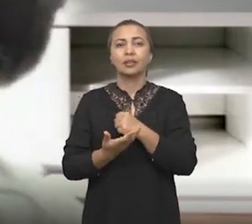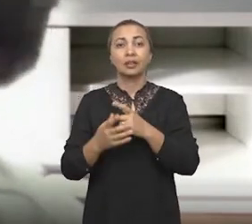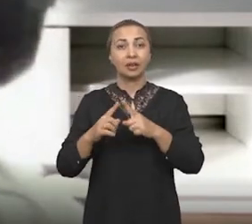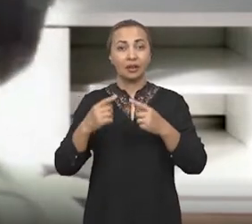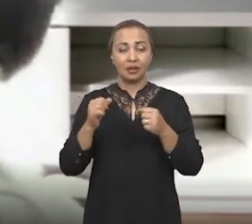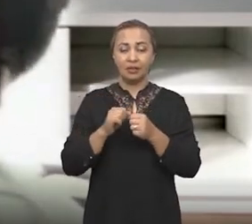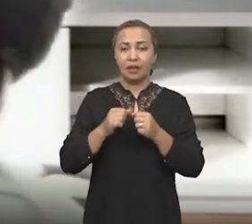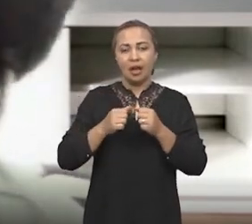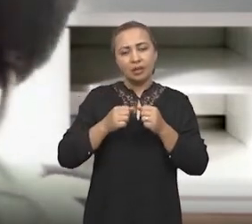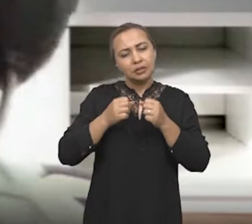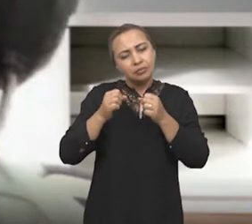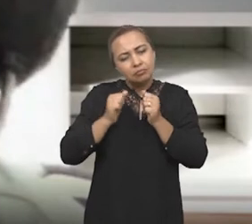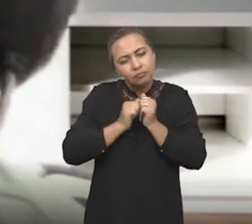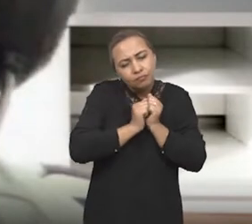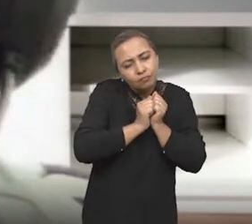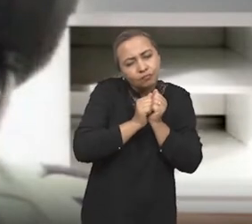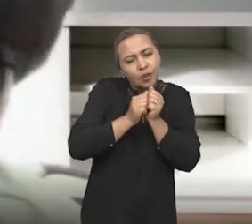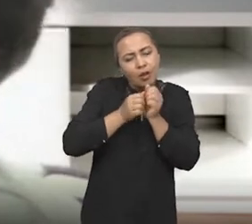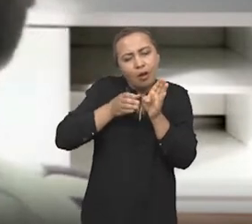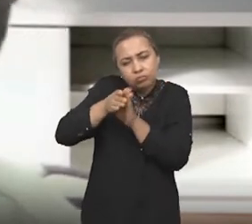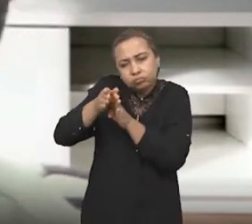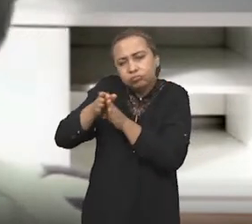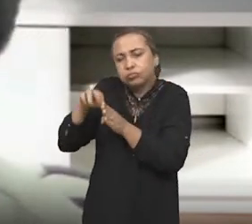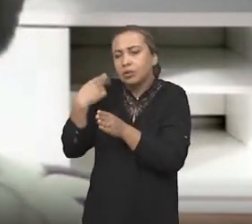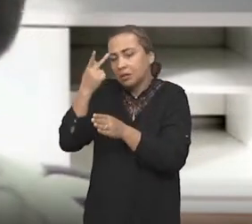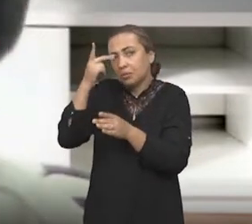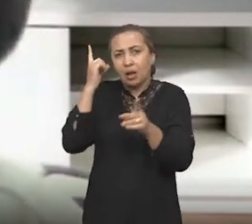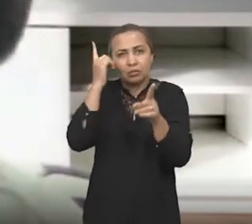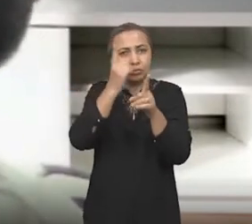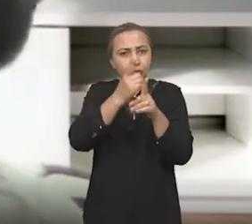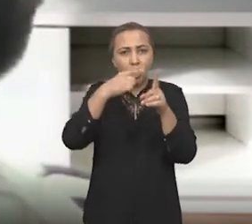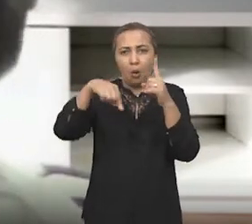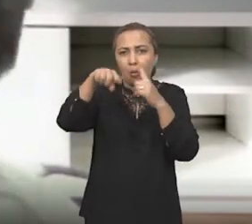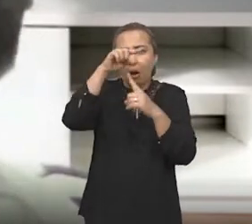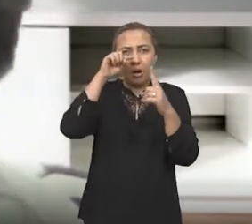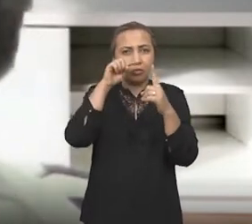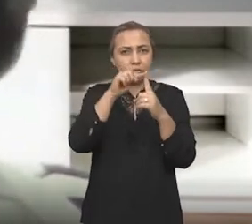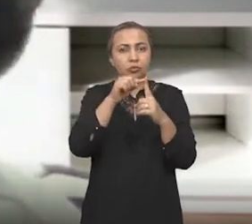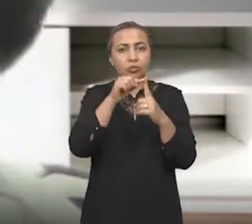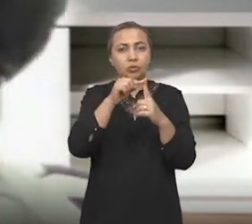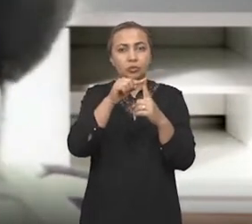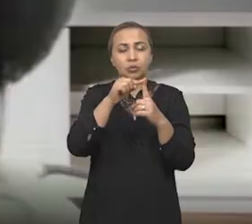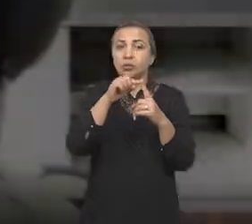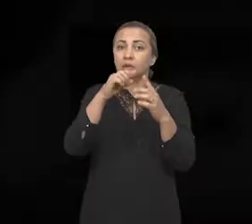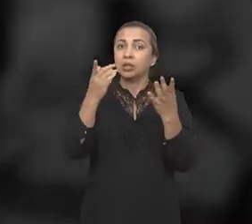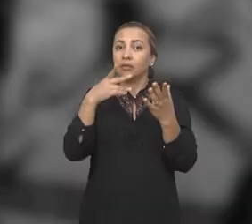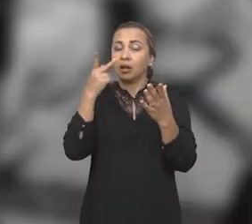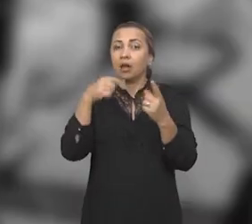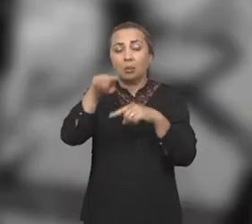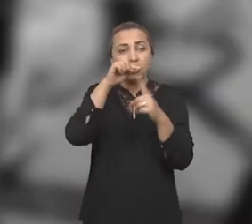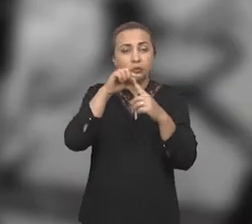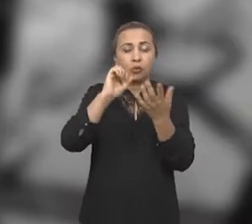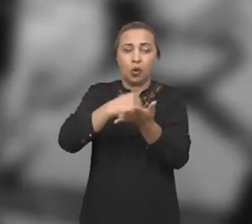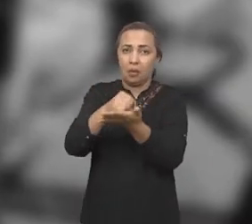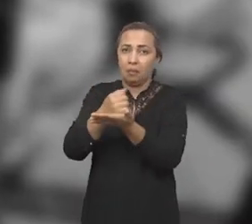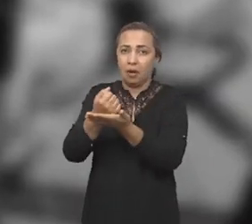e que vai guiar a gente aí para alvos, né, esses alvos que eu falo é alvos para drogas, então isso vai